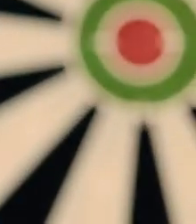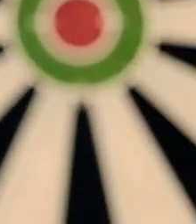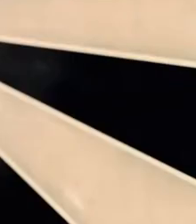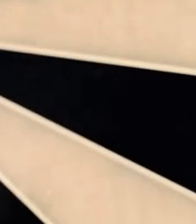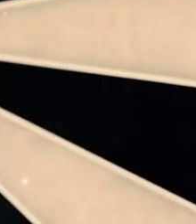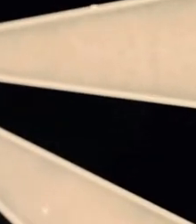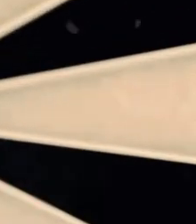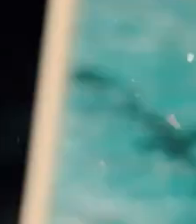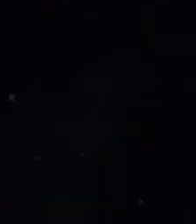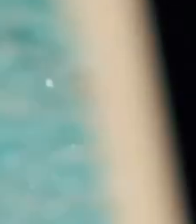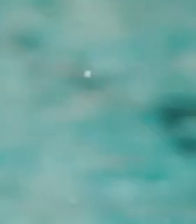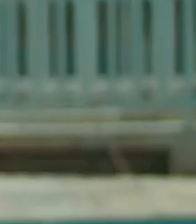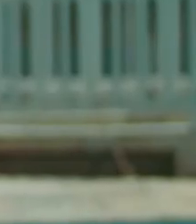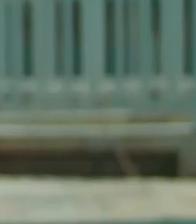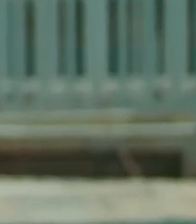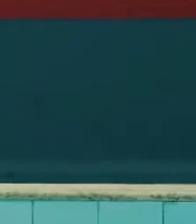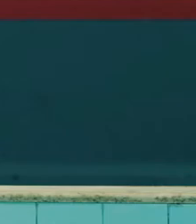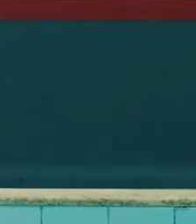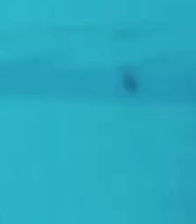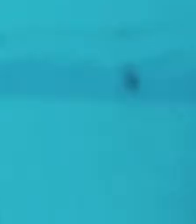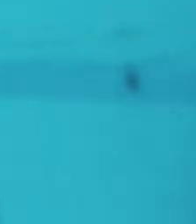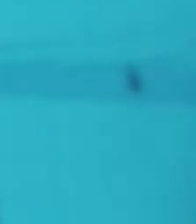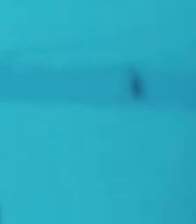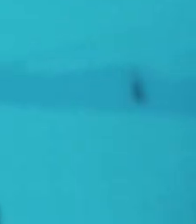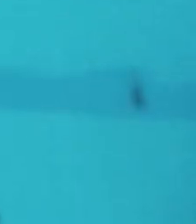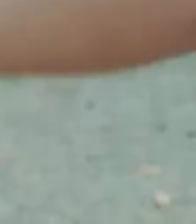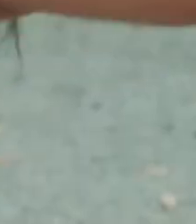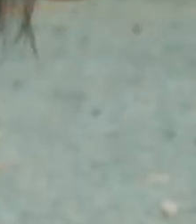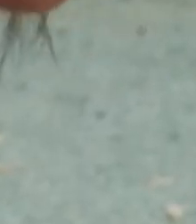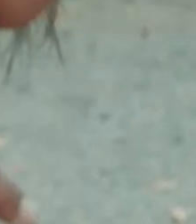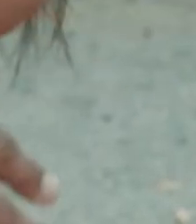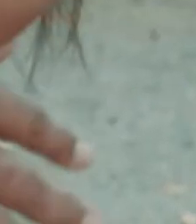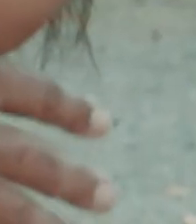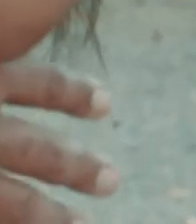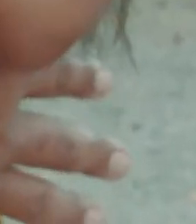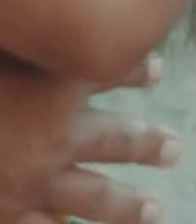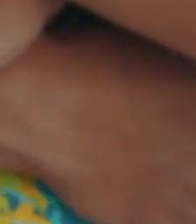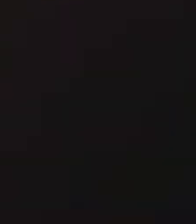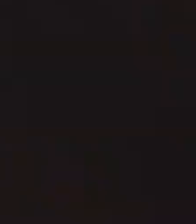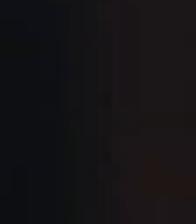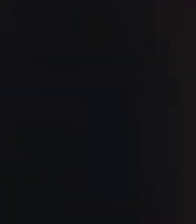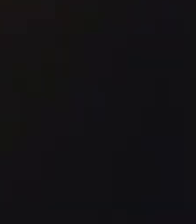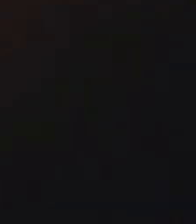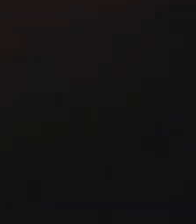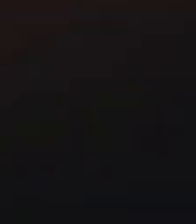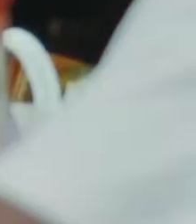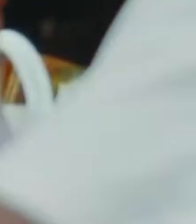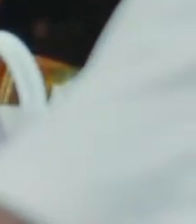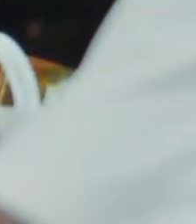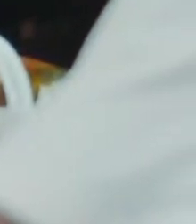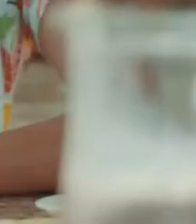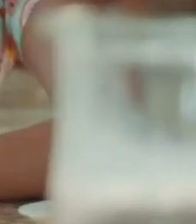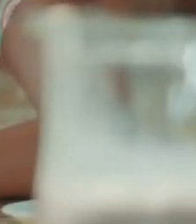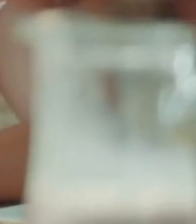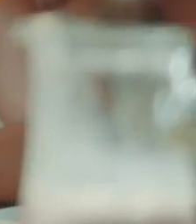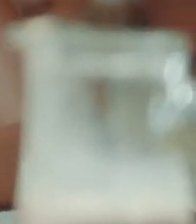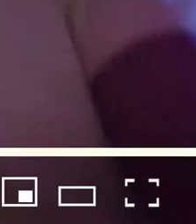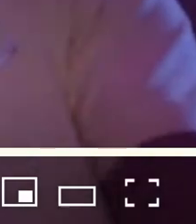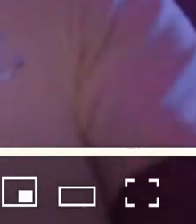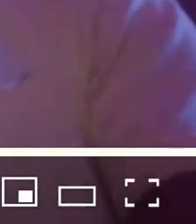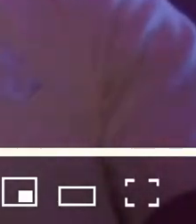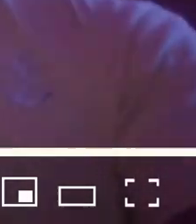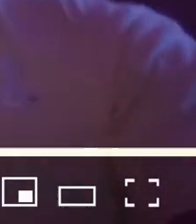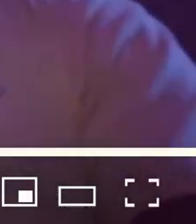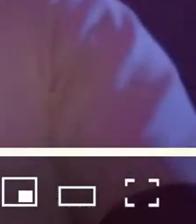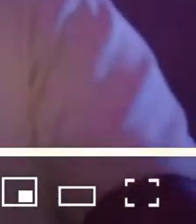Eu sou o alvo da expectativa. Eu sou os abraços do amanhã. A dose de dias